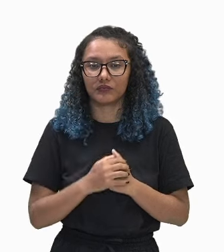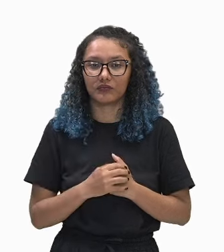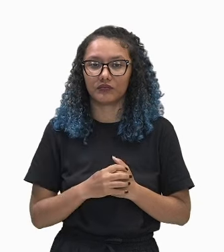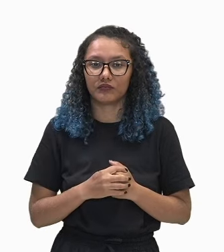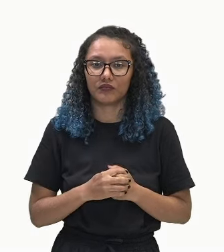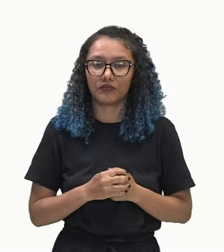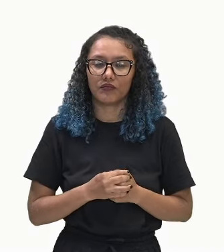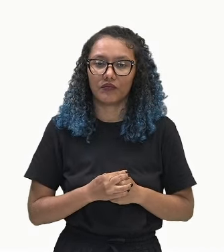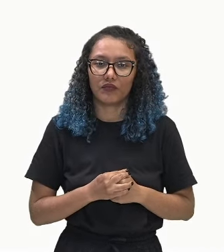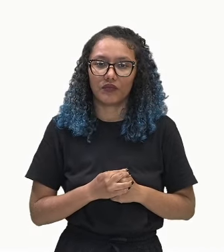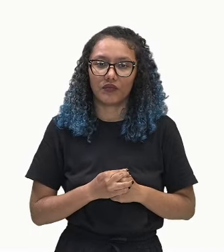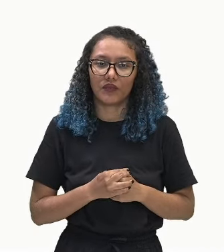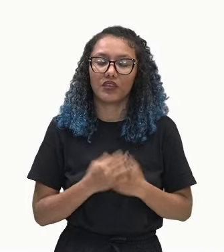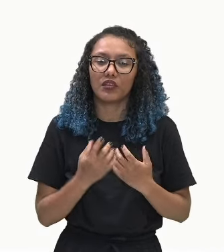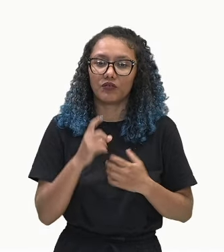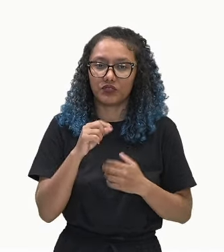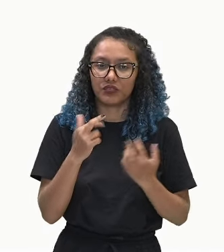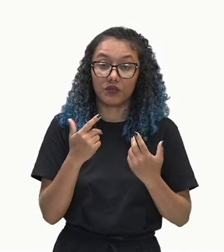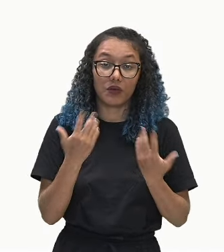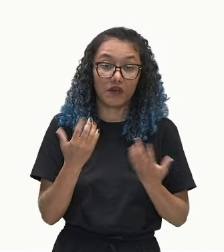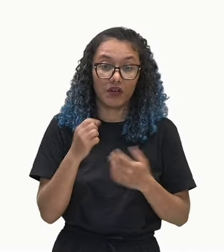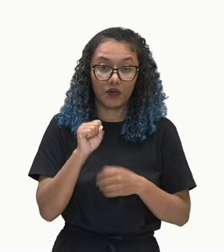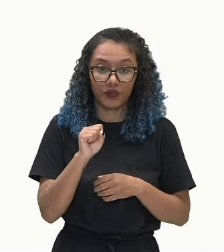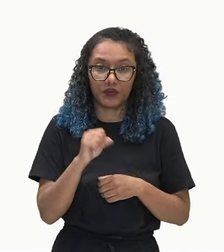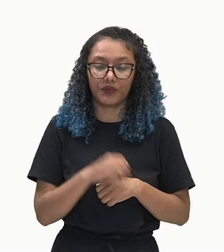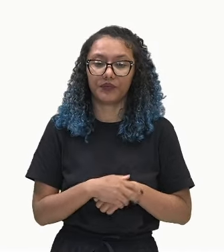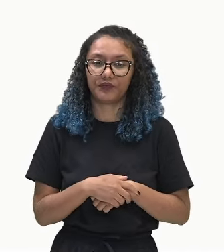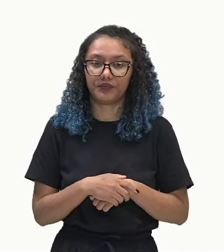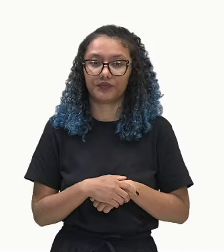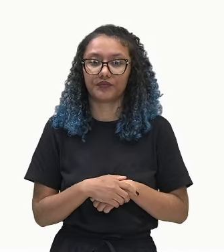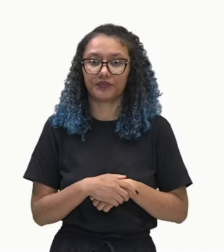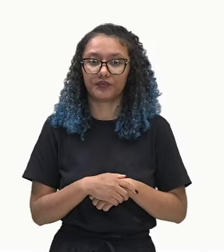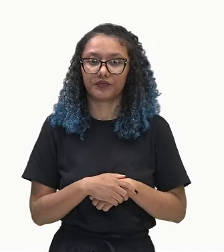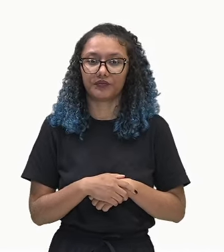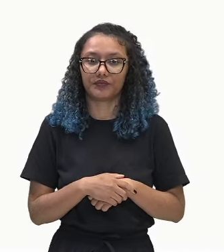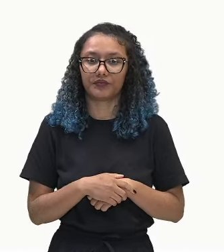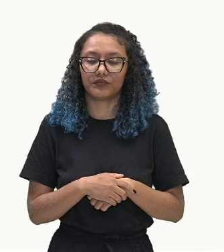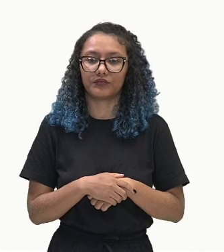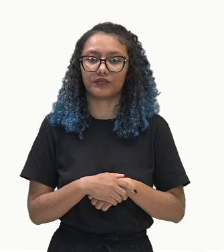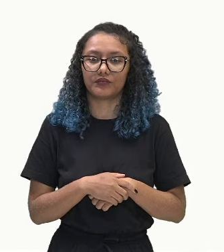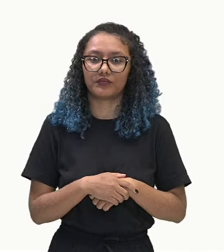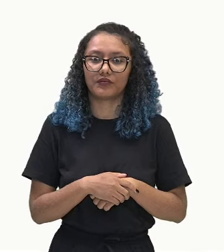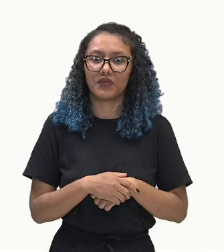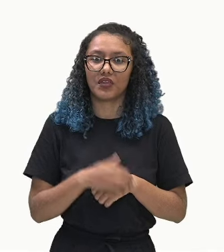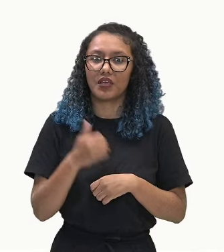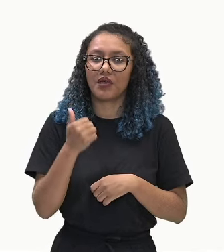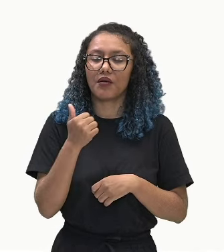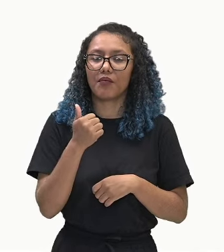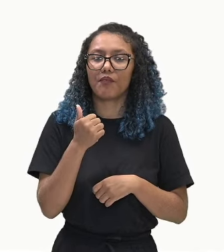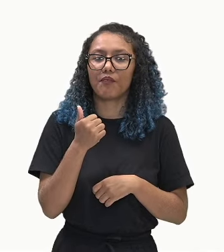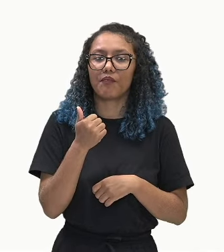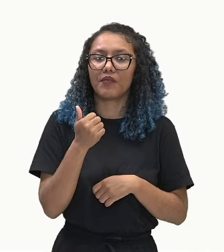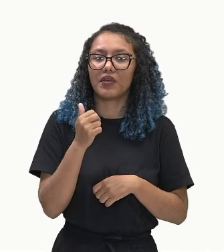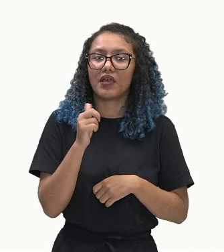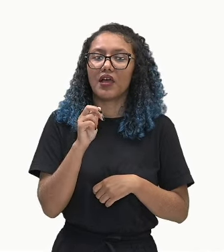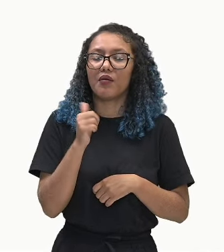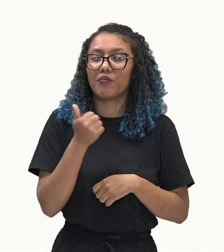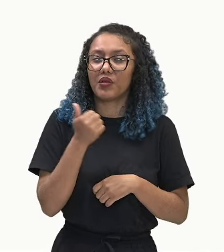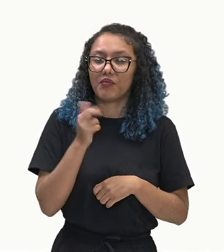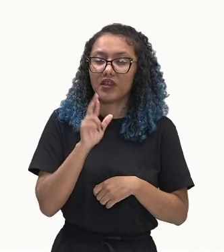encontrou que o x é igual a 8, e a nossa primeira razão foi o 3 positivo.